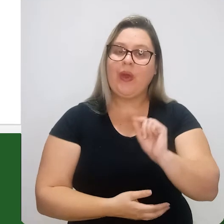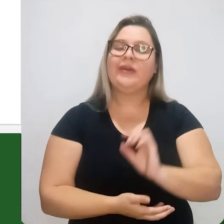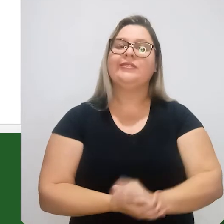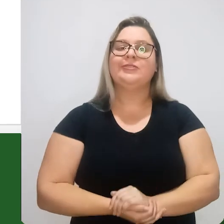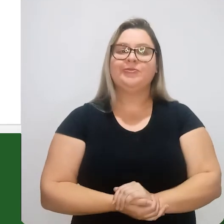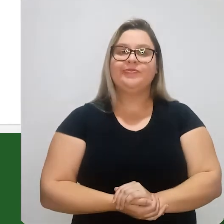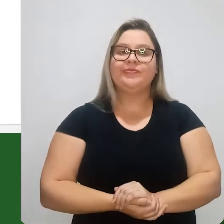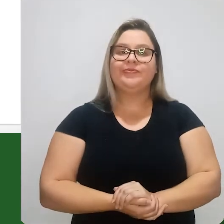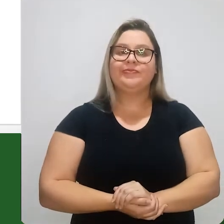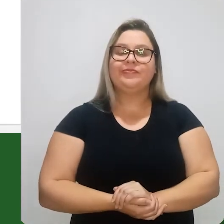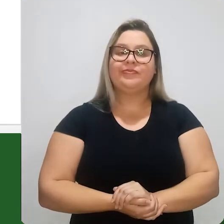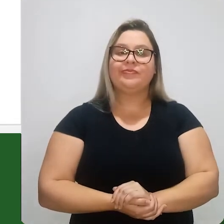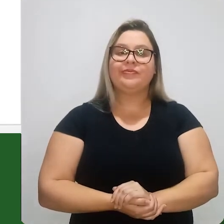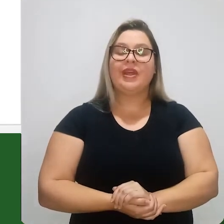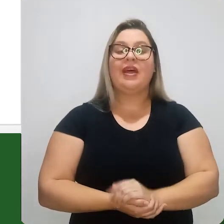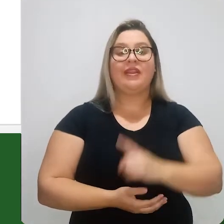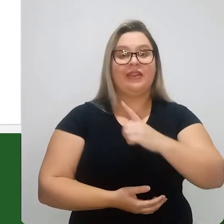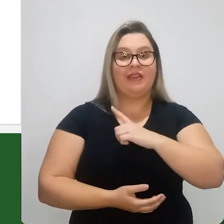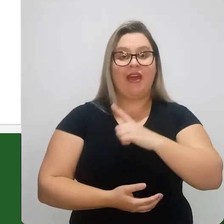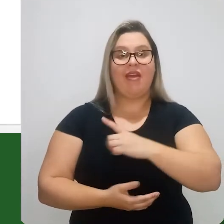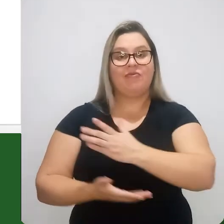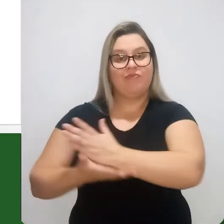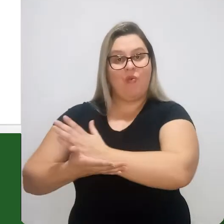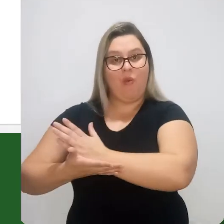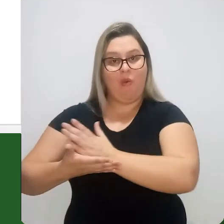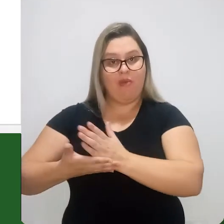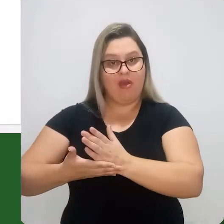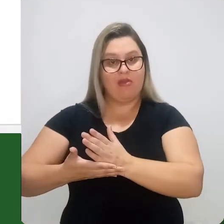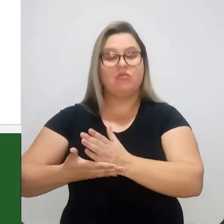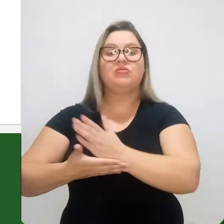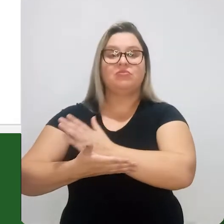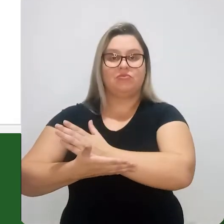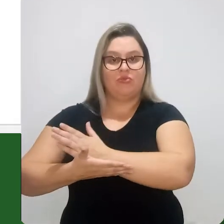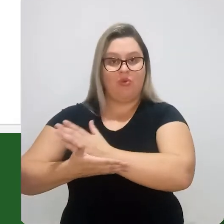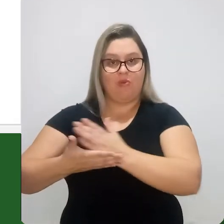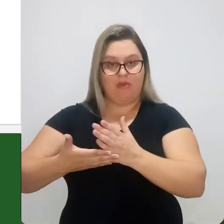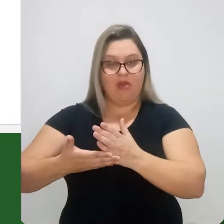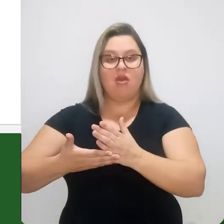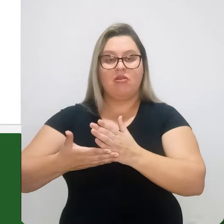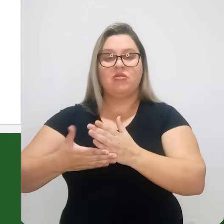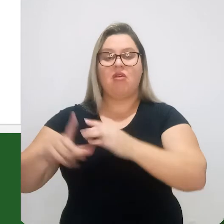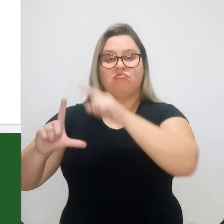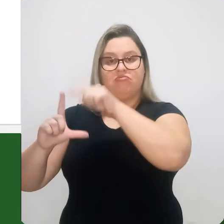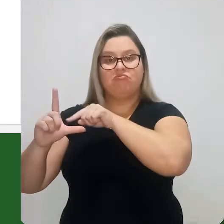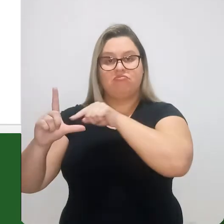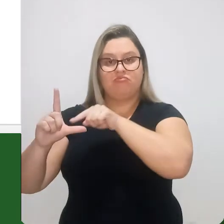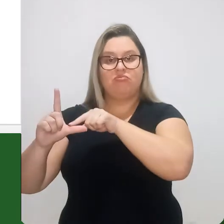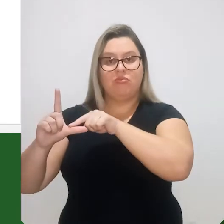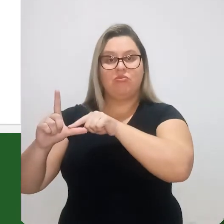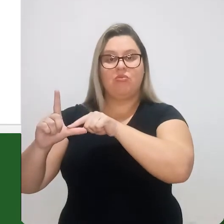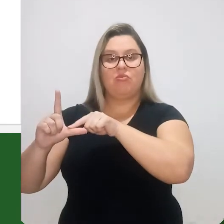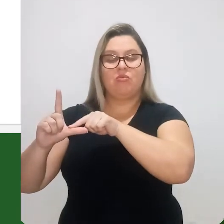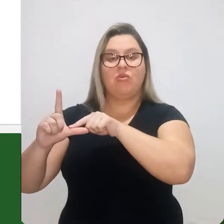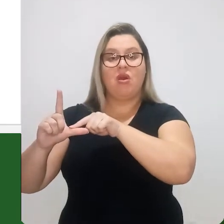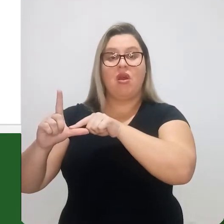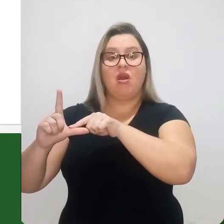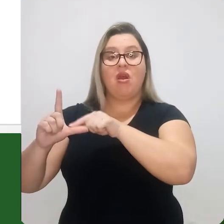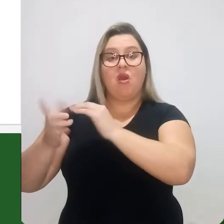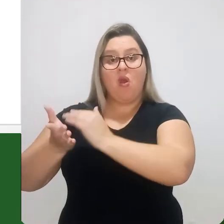o seguinte, vamos sair da situação inicial, da microestrutura inicial,